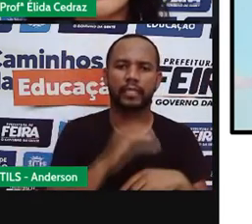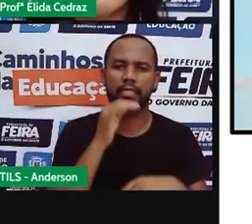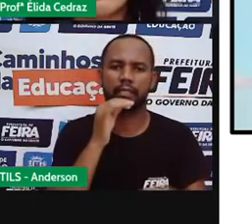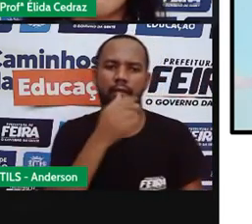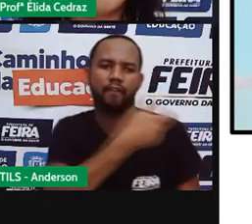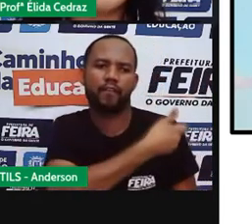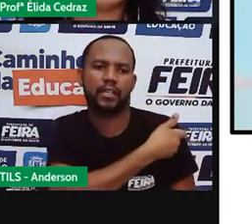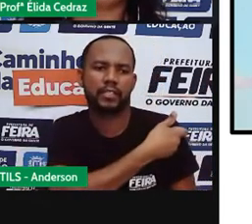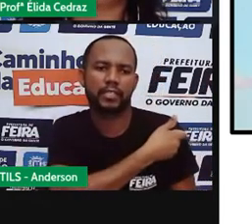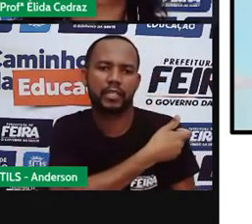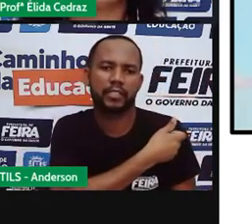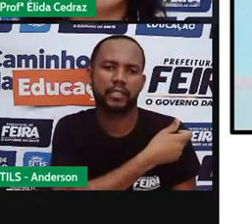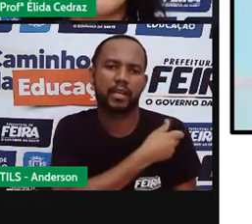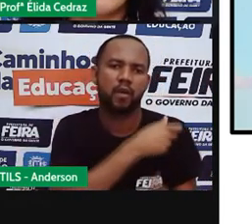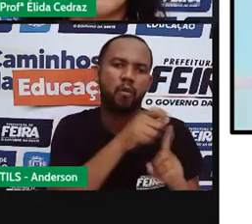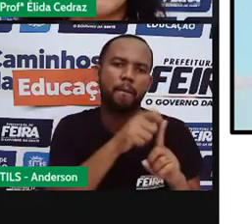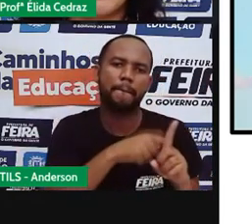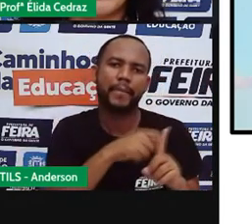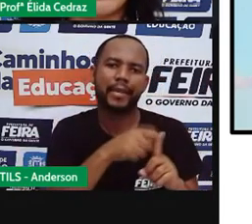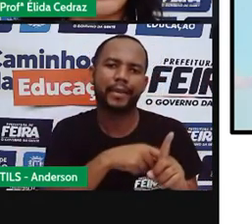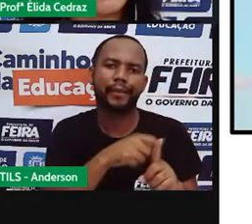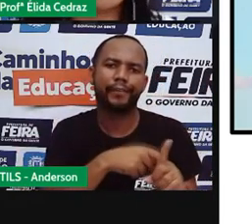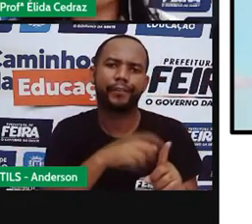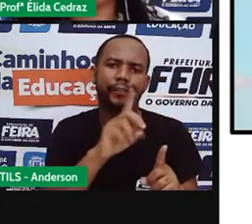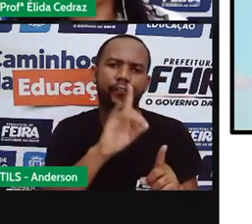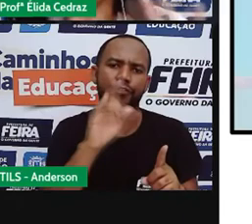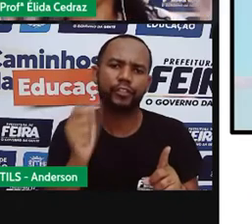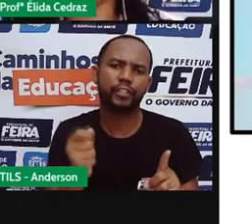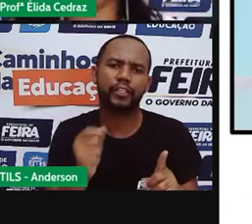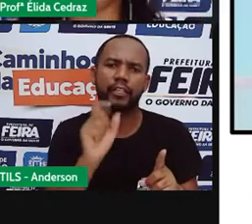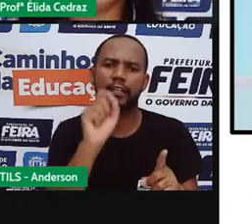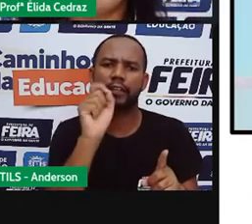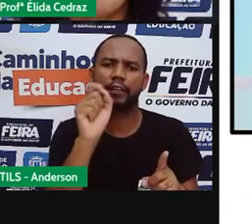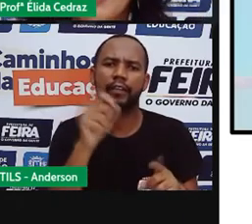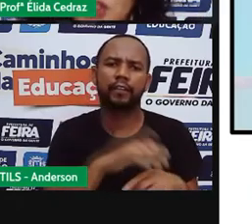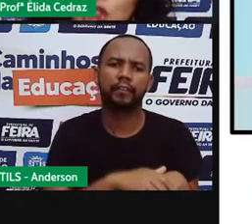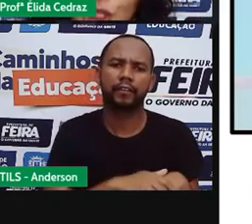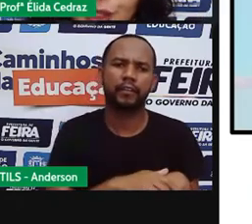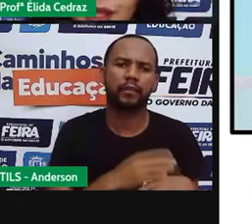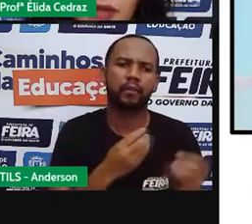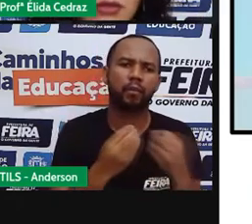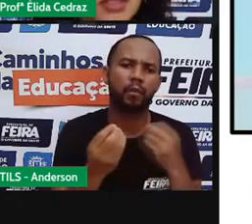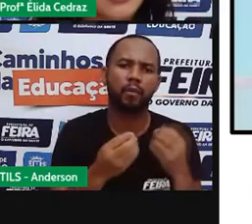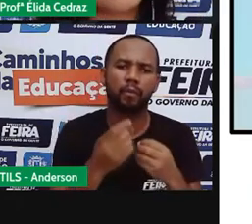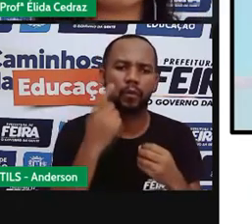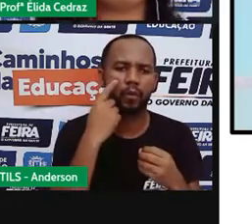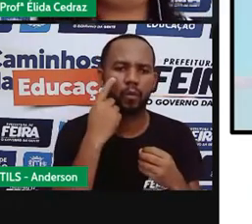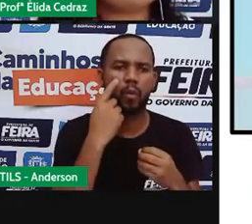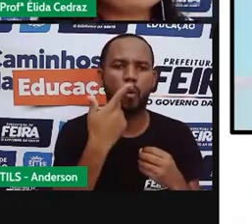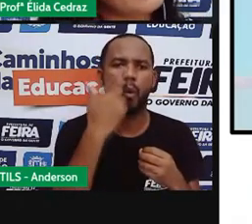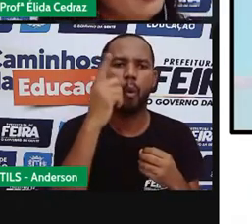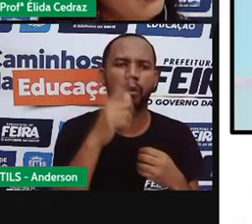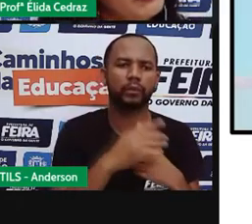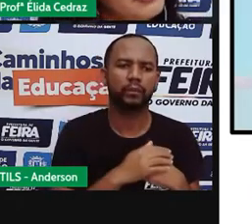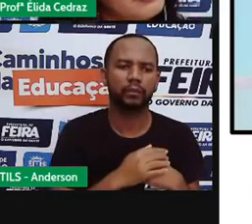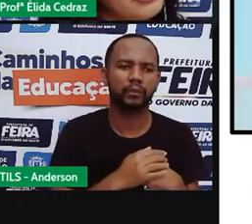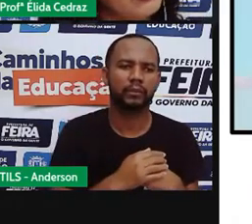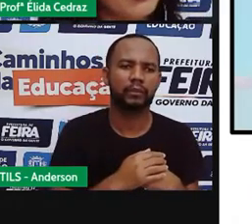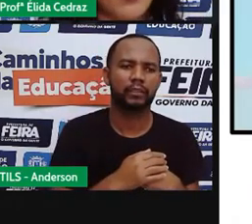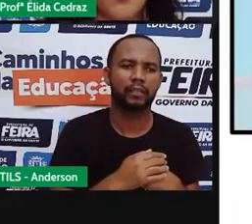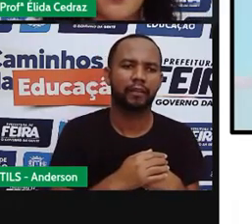de vacinação, para quem são essas pessoas? Um outdoor falando de implantes dentários, quem vai ser